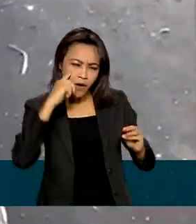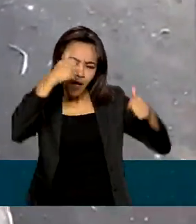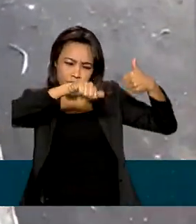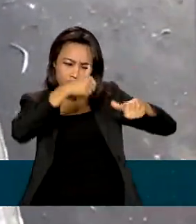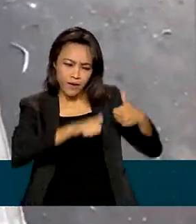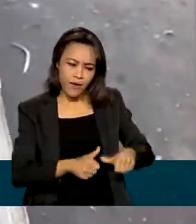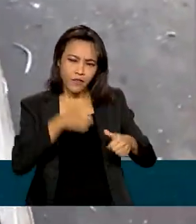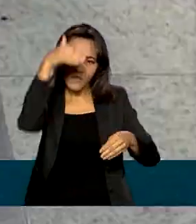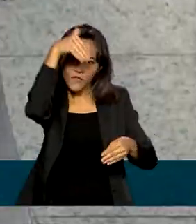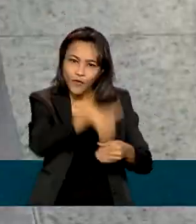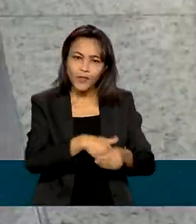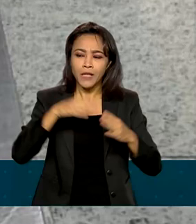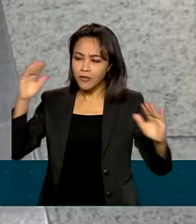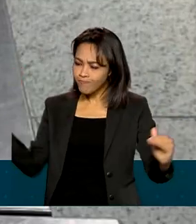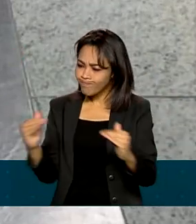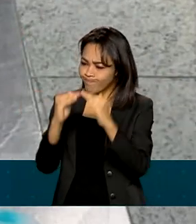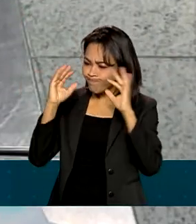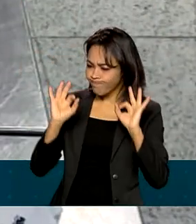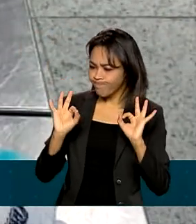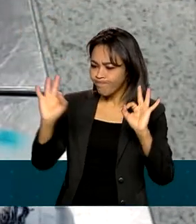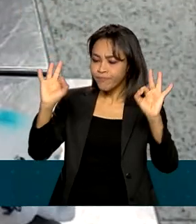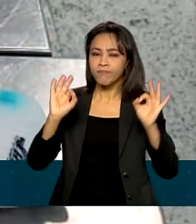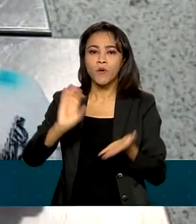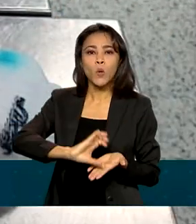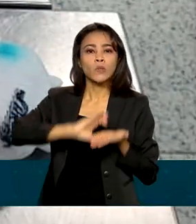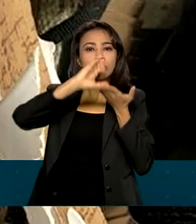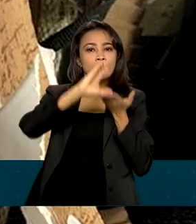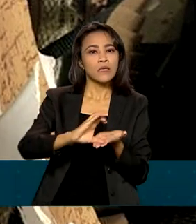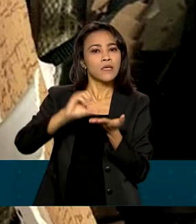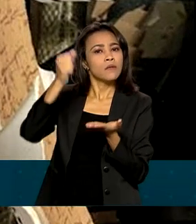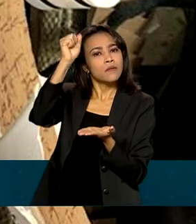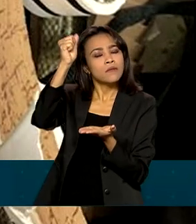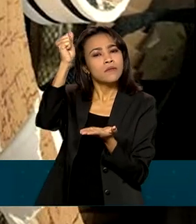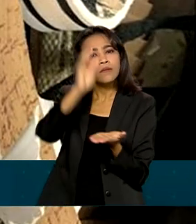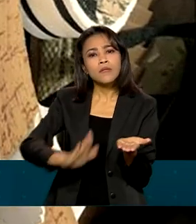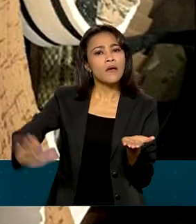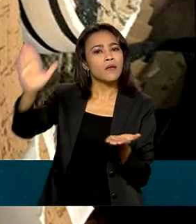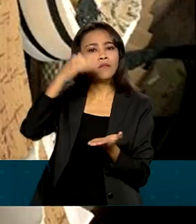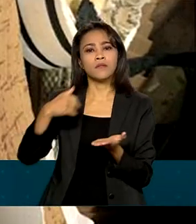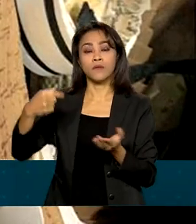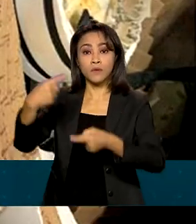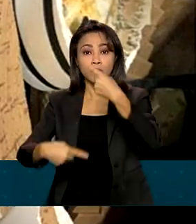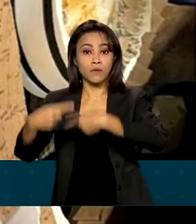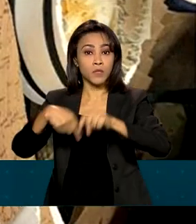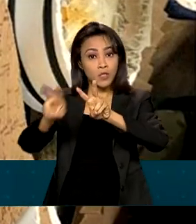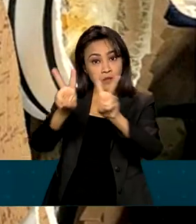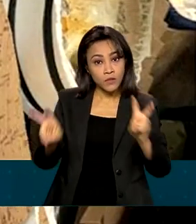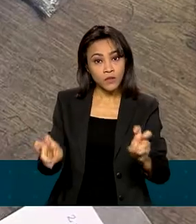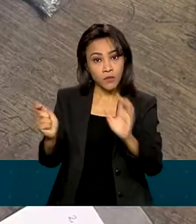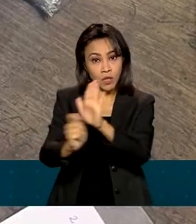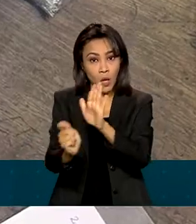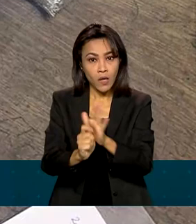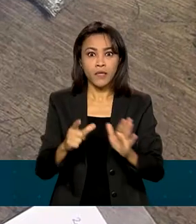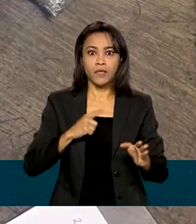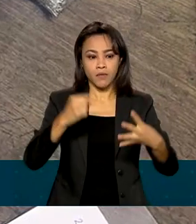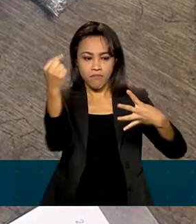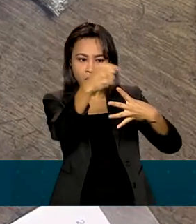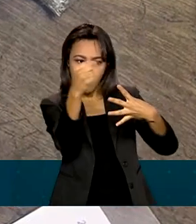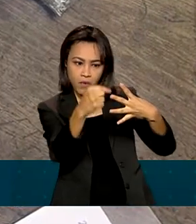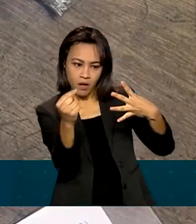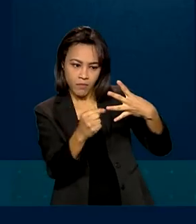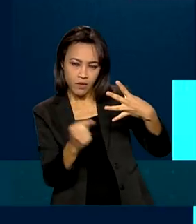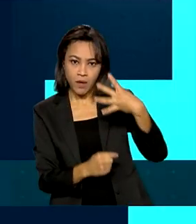aprovado por unanimidade pelo Conselho Nacional de Políticas sobre Drogas e é dividido em quatro